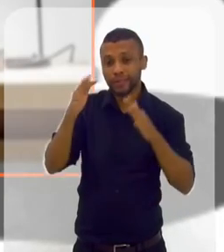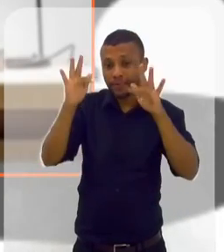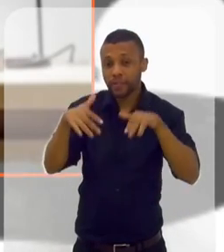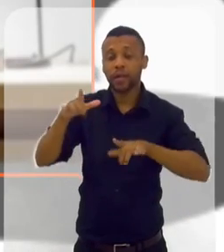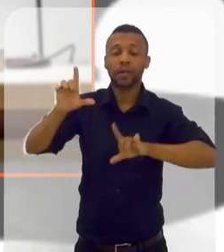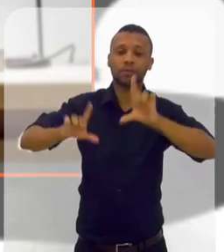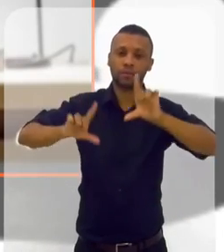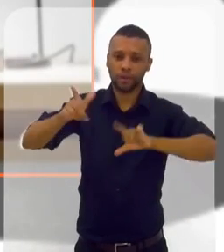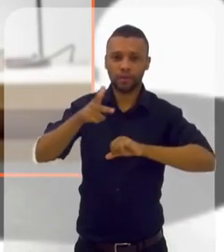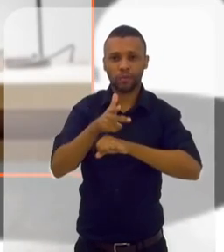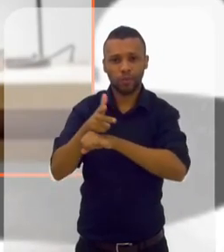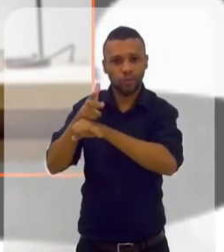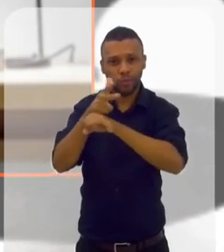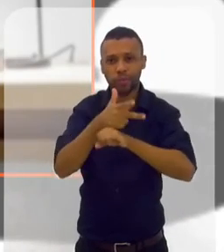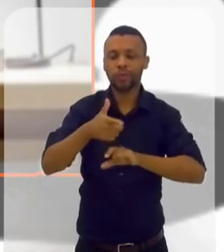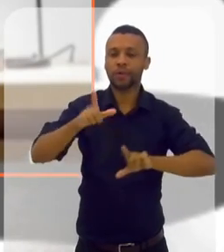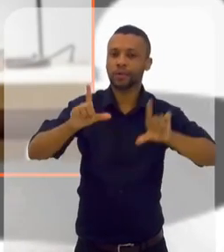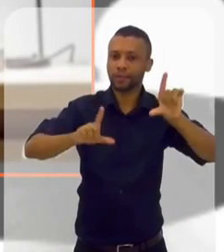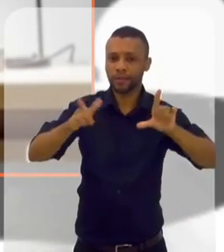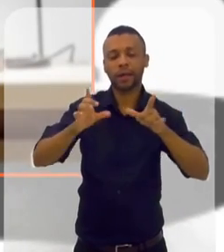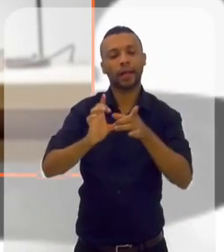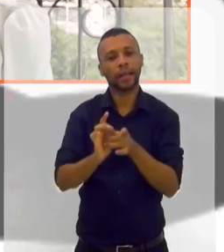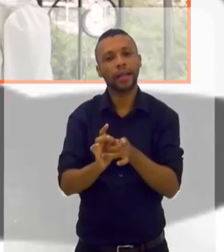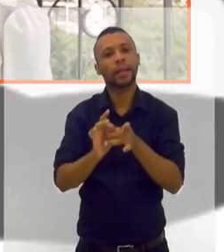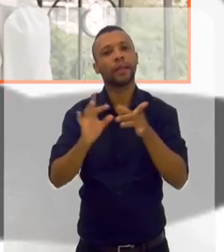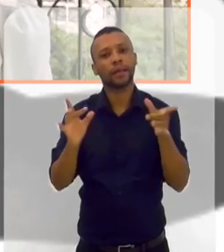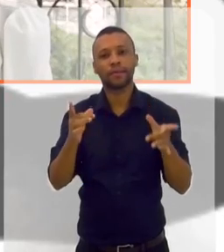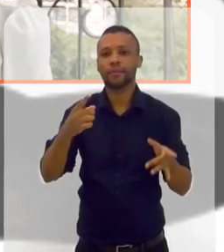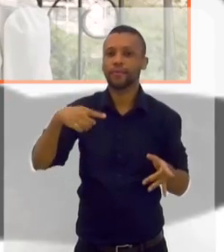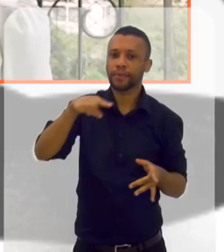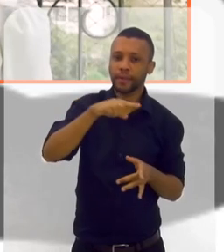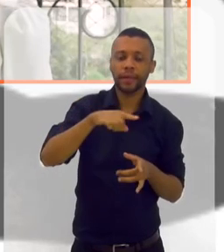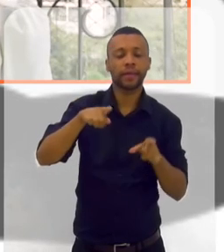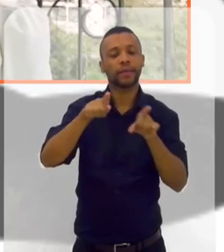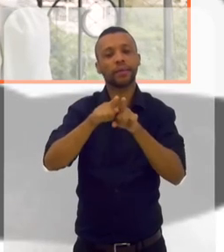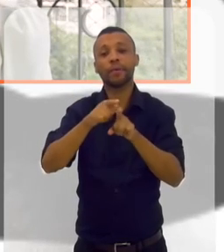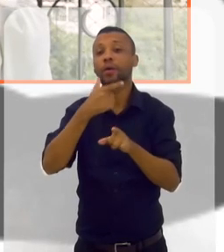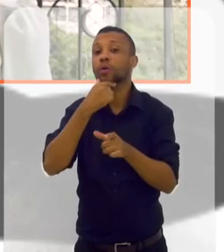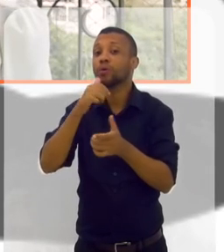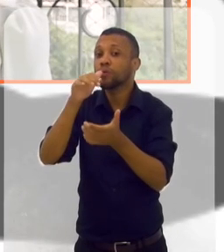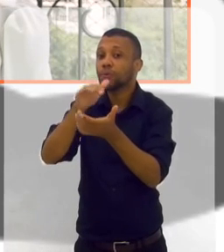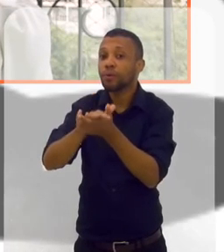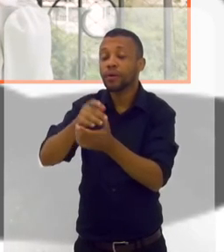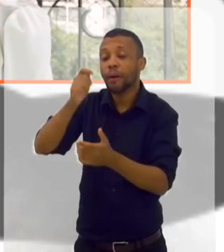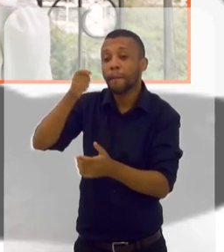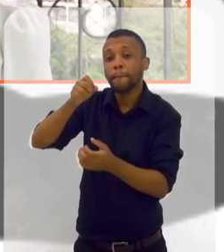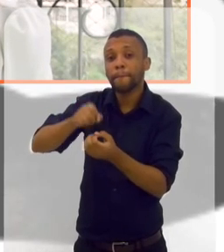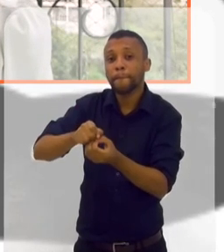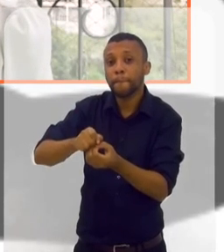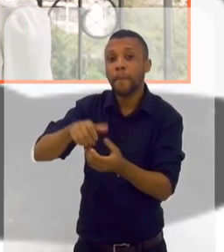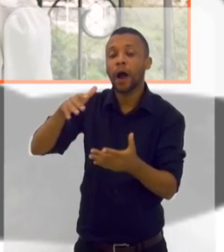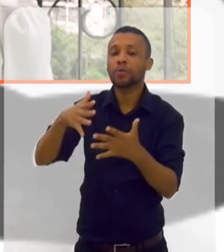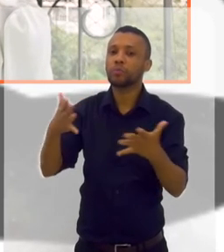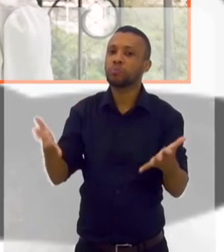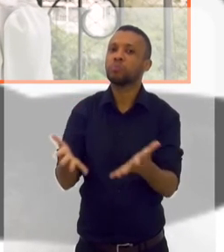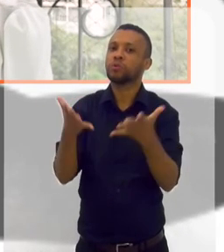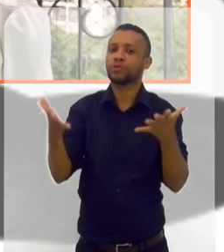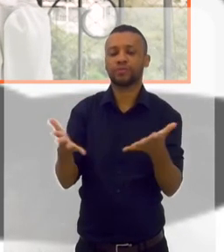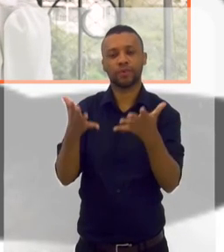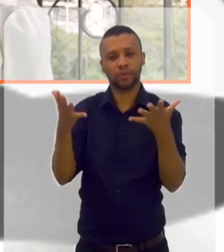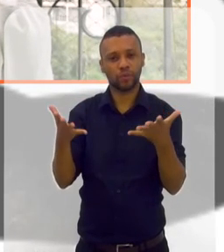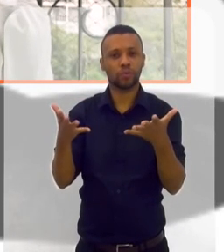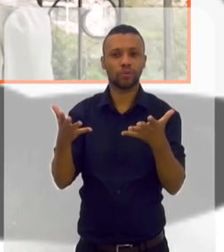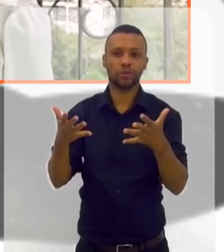programa, deixando sempre aqui as câmeras da TV Alerja abertas para você e para seu esposo, né? Que também é um mágico, de mão cheia, um